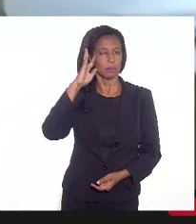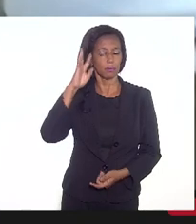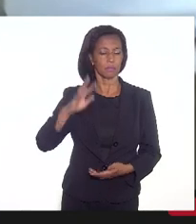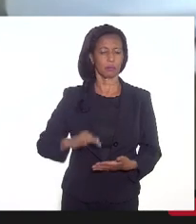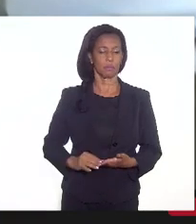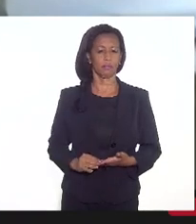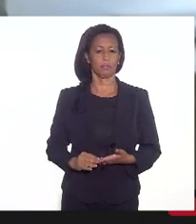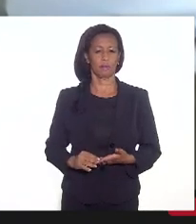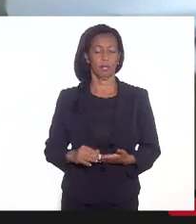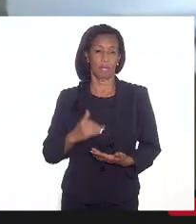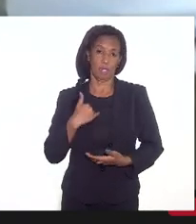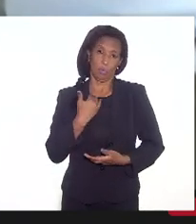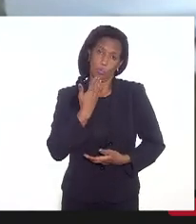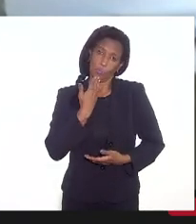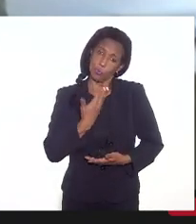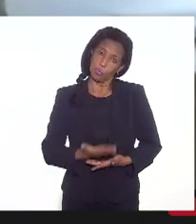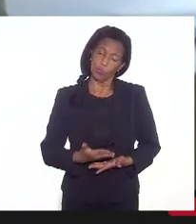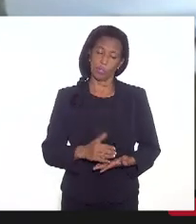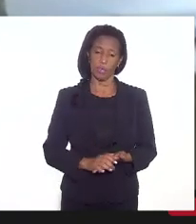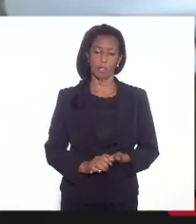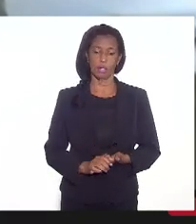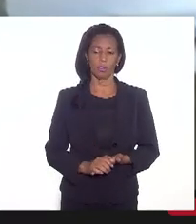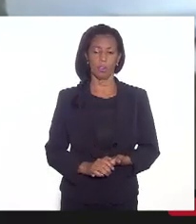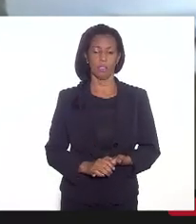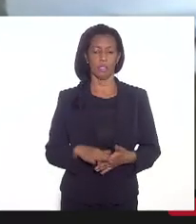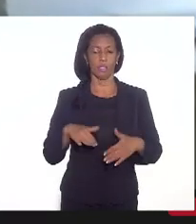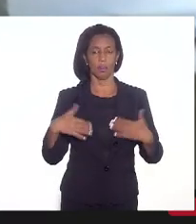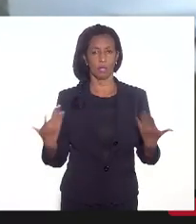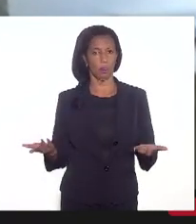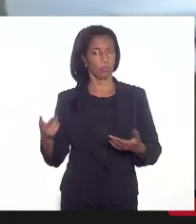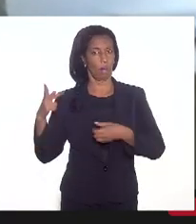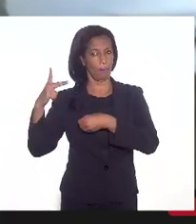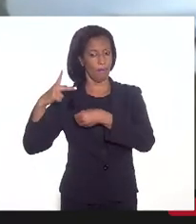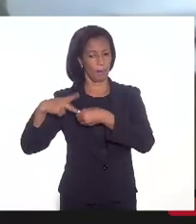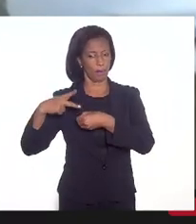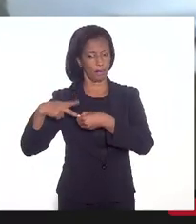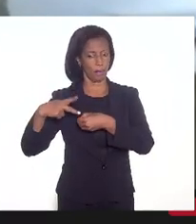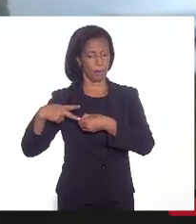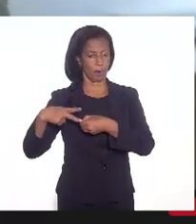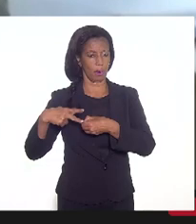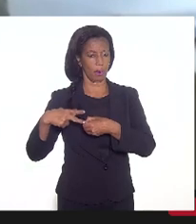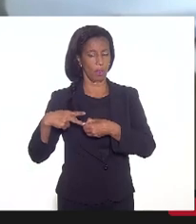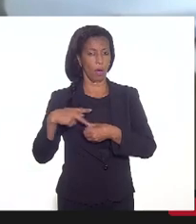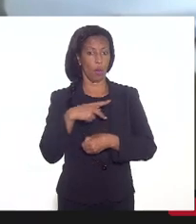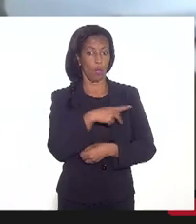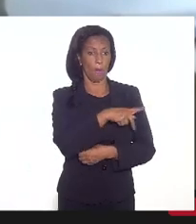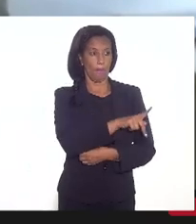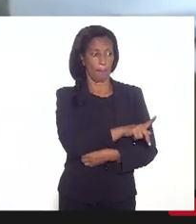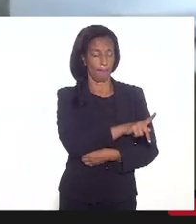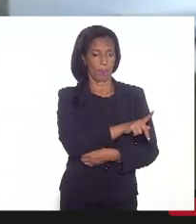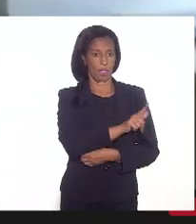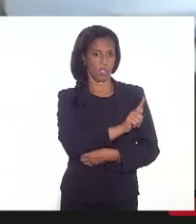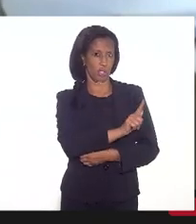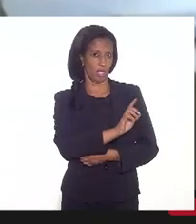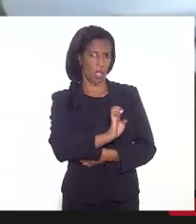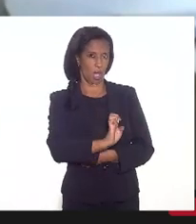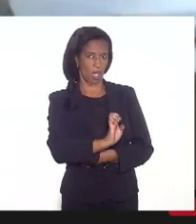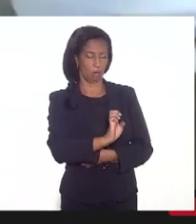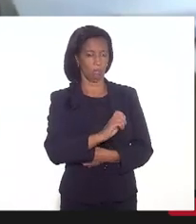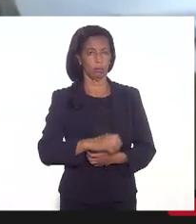eu requisitei tanto a Petrobras quanto a Procuradoria Geral do Estado